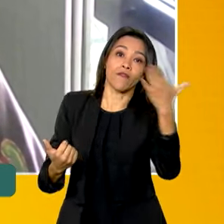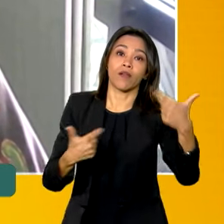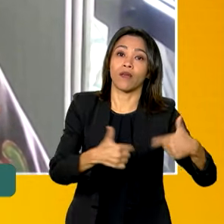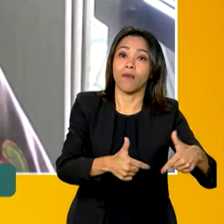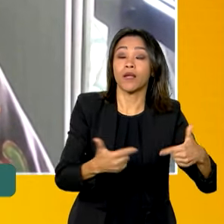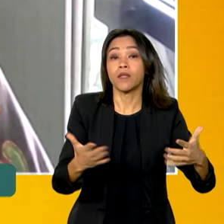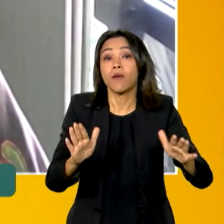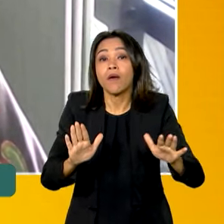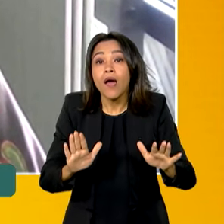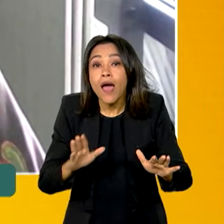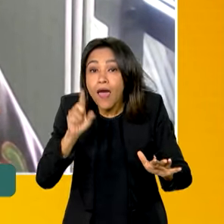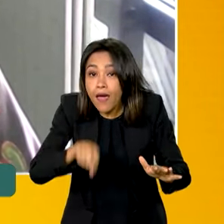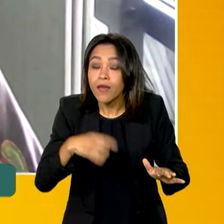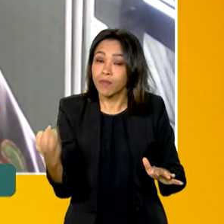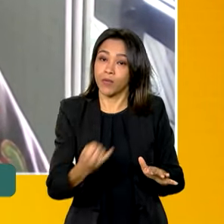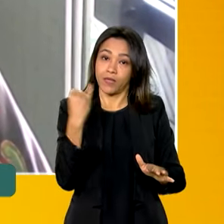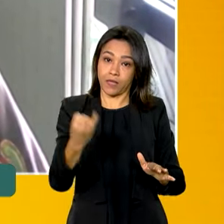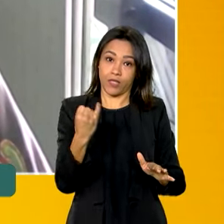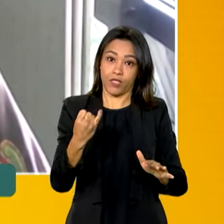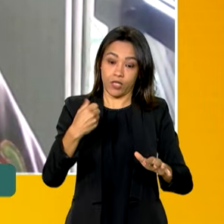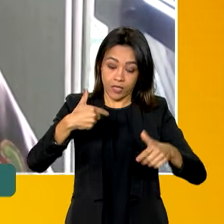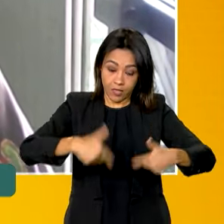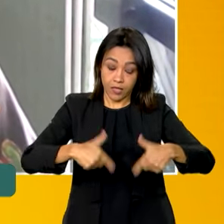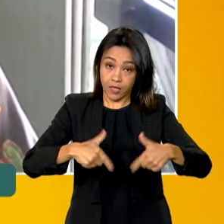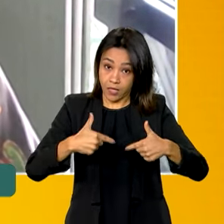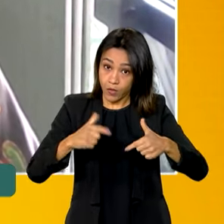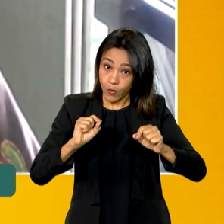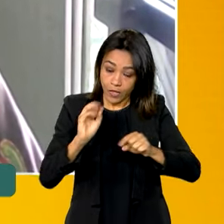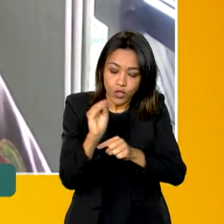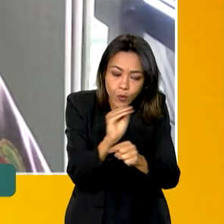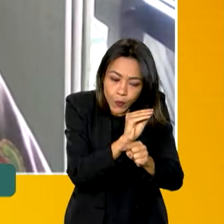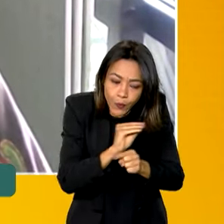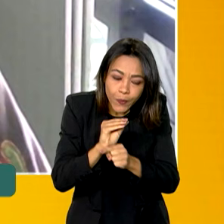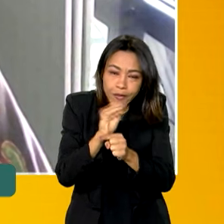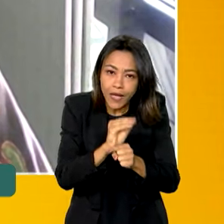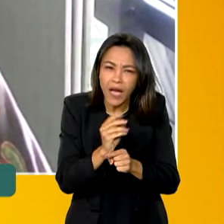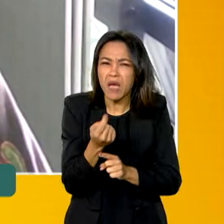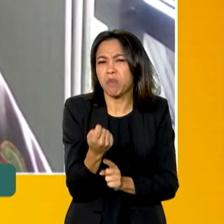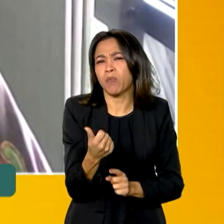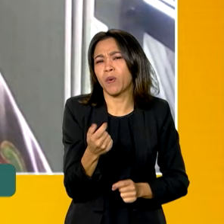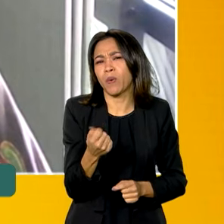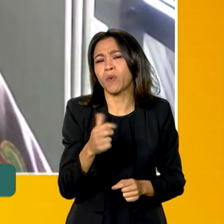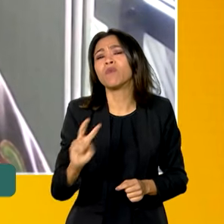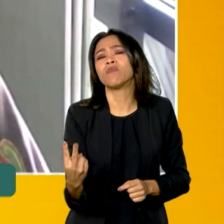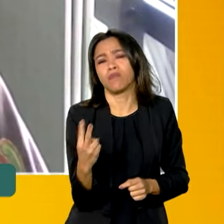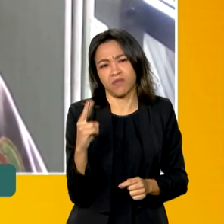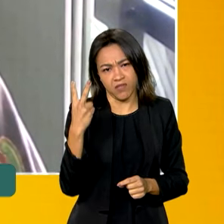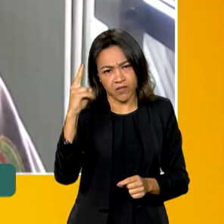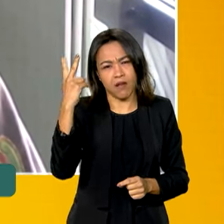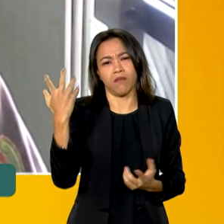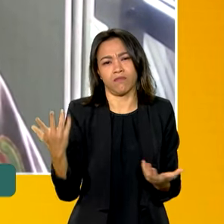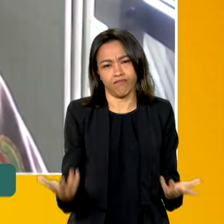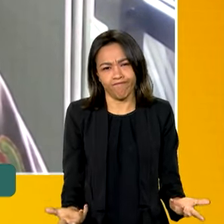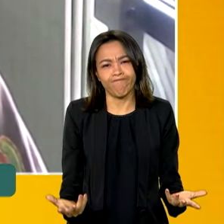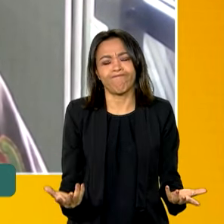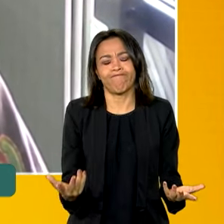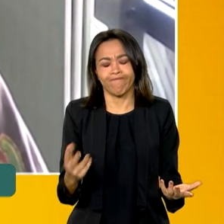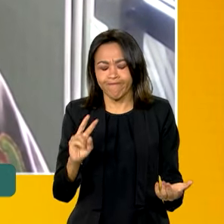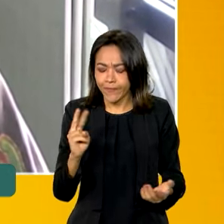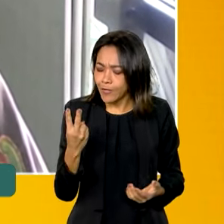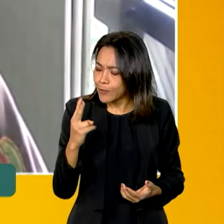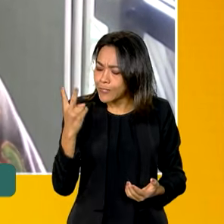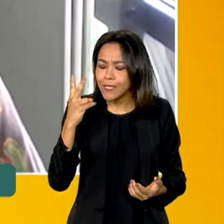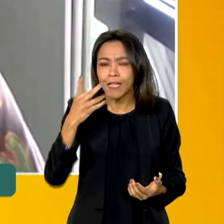a ocupação de cuidador ainda é uma ocupação pouco valorizada, que ela é uma ocupação